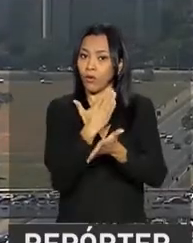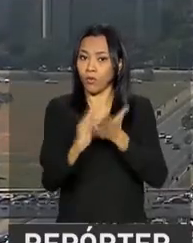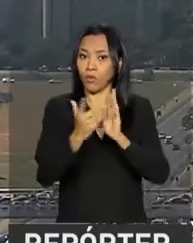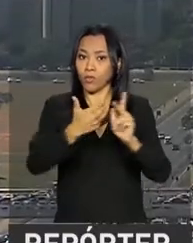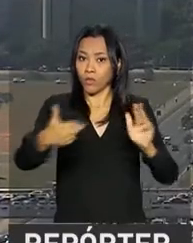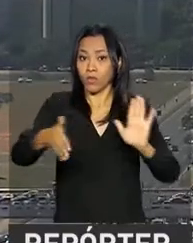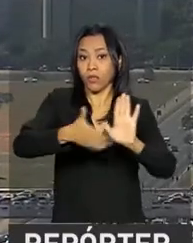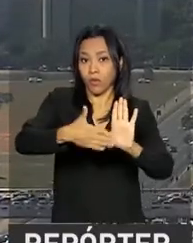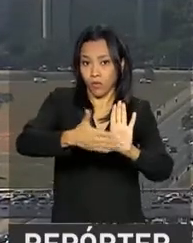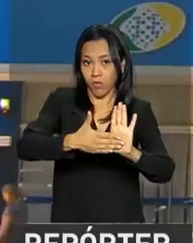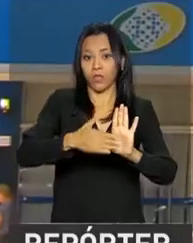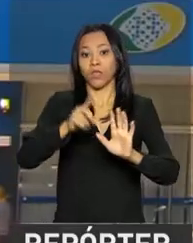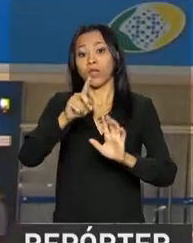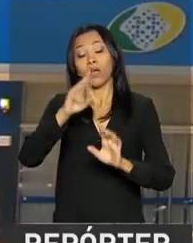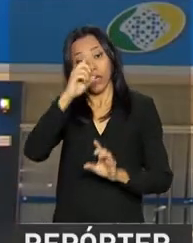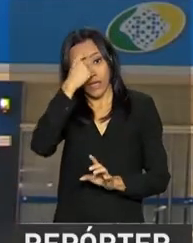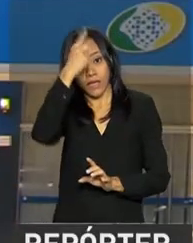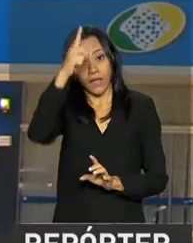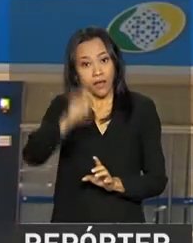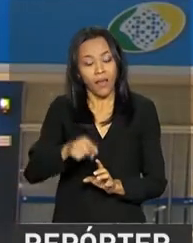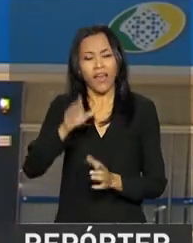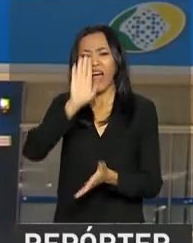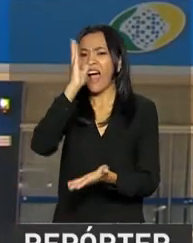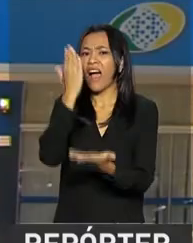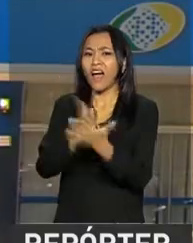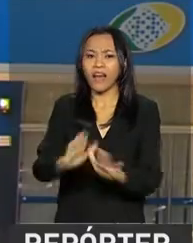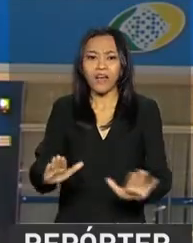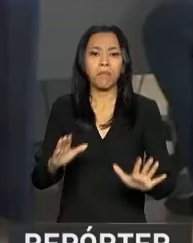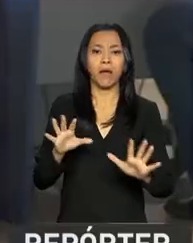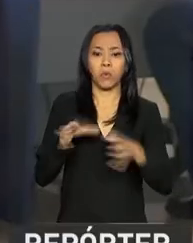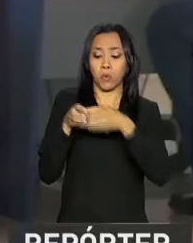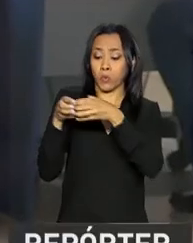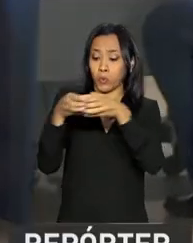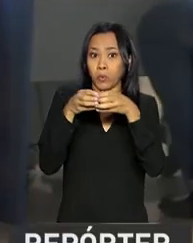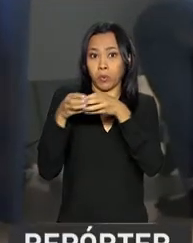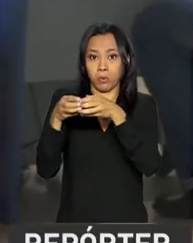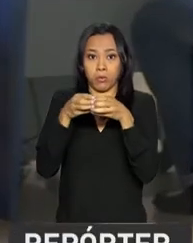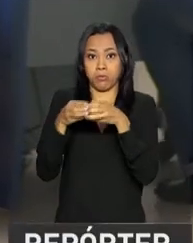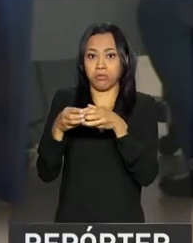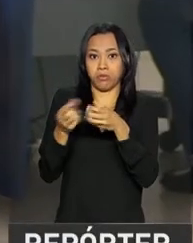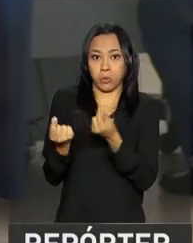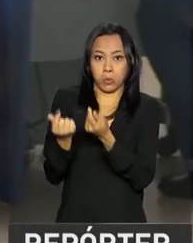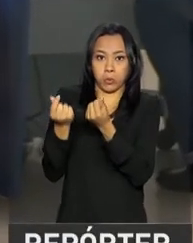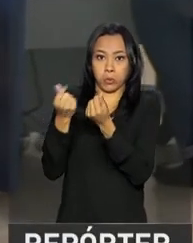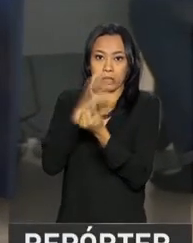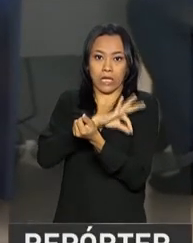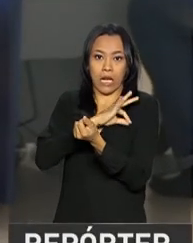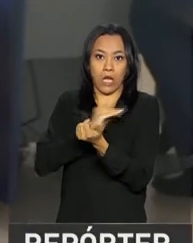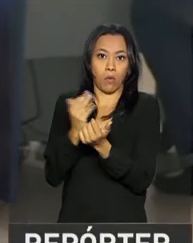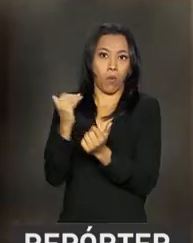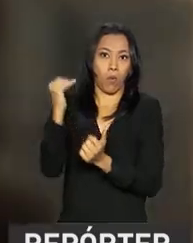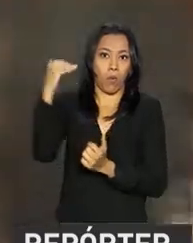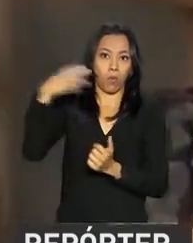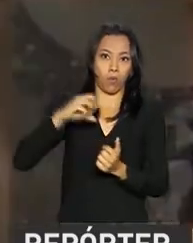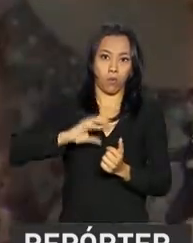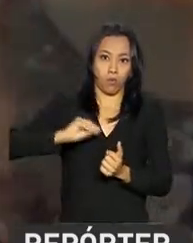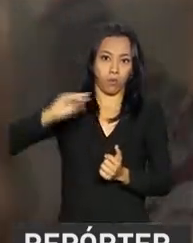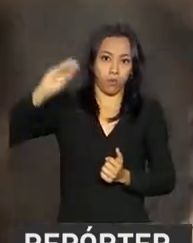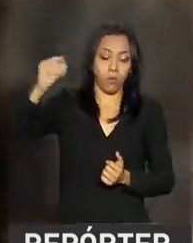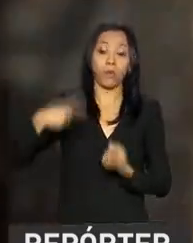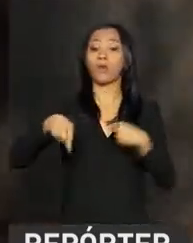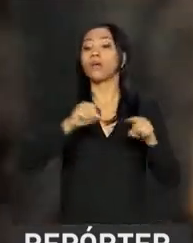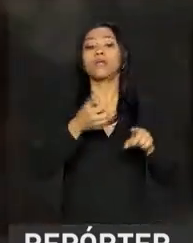é acabar com privilégios. A reforma propõe criar uma idade mínima para se aposentar no Brasil. O texto prevê 62